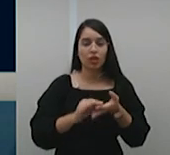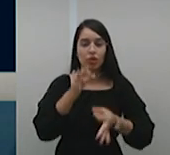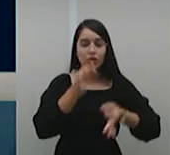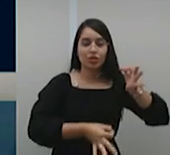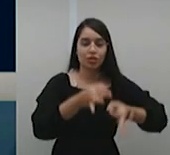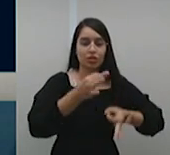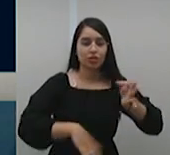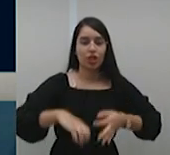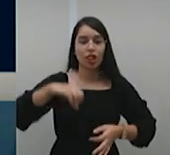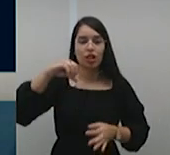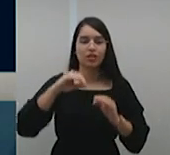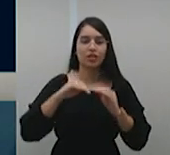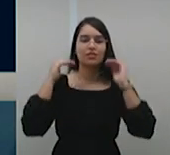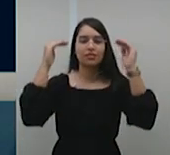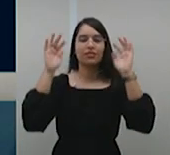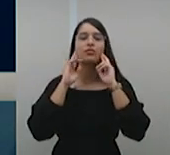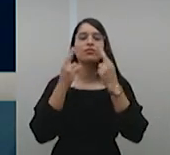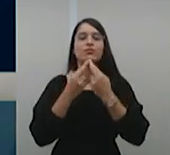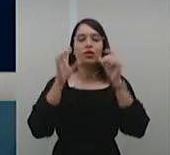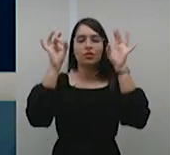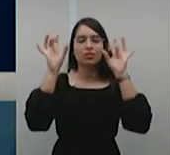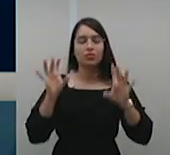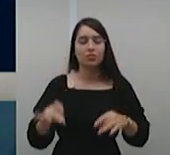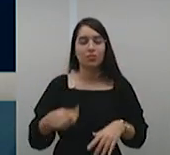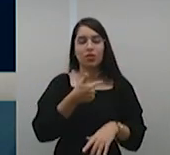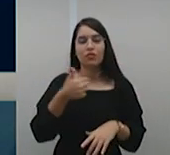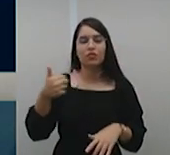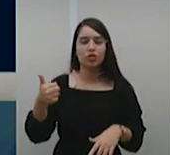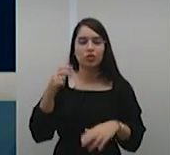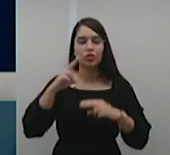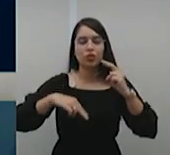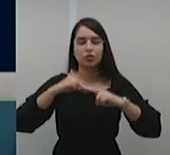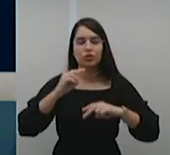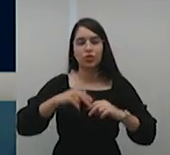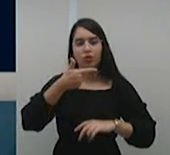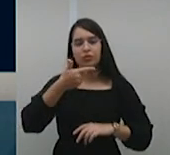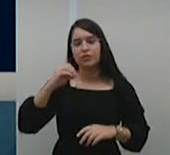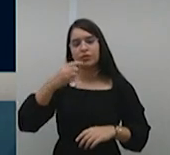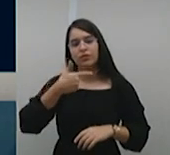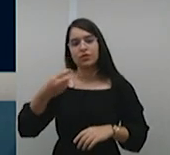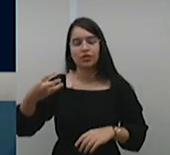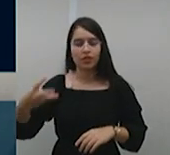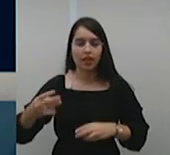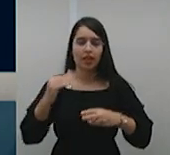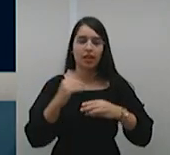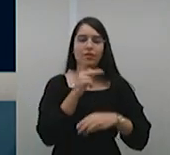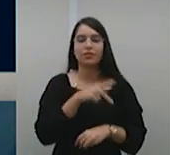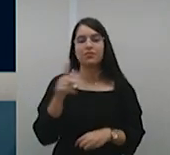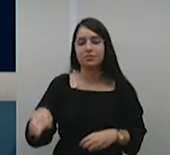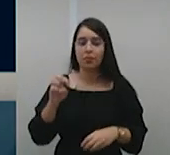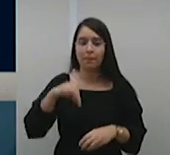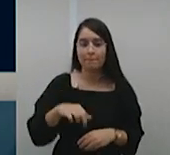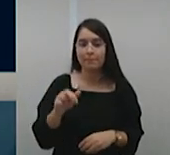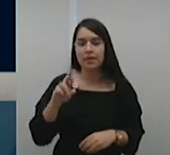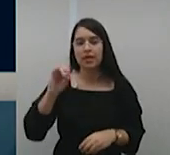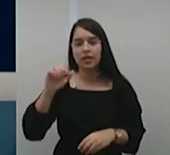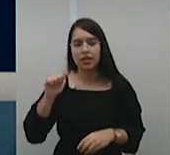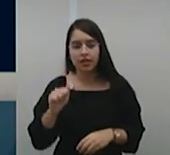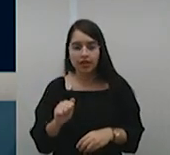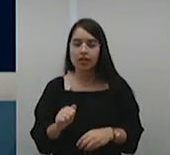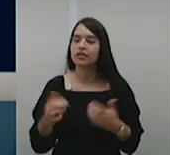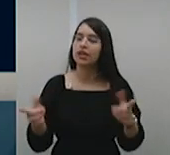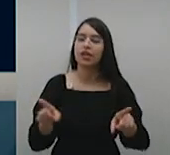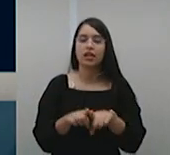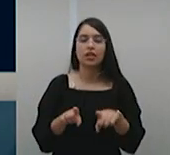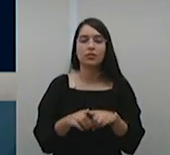ordinária da Corte Especial em 21 de junho de 2023. Presidente, excelentíssima senhora ministra Maria Tereza de Assis Moura, subprocurador-geral